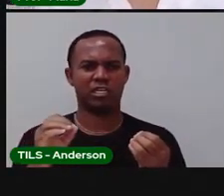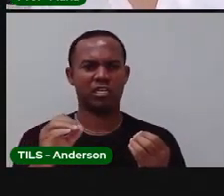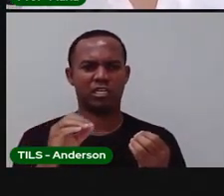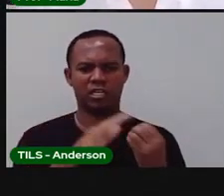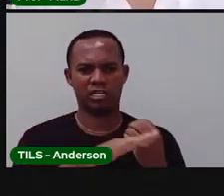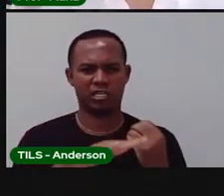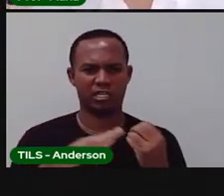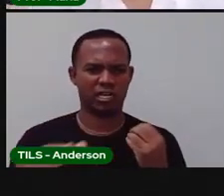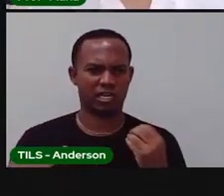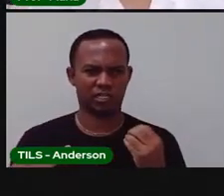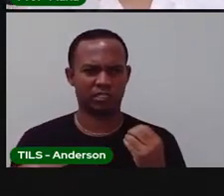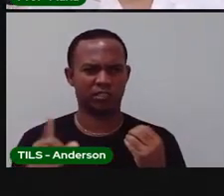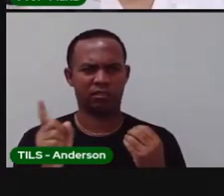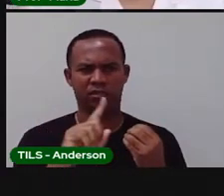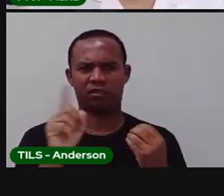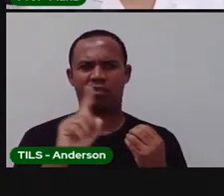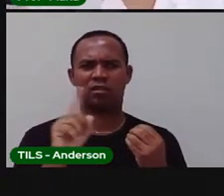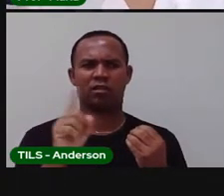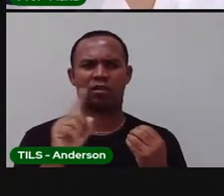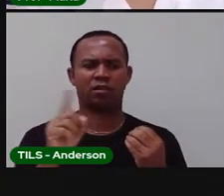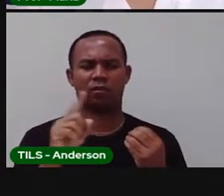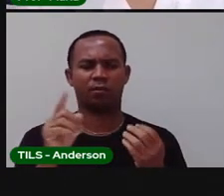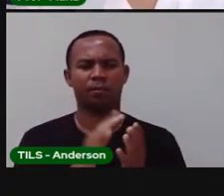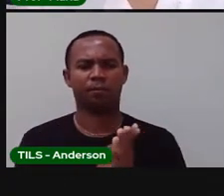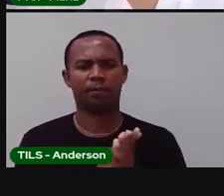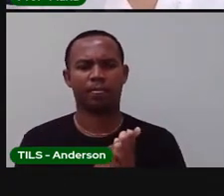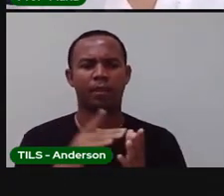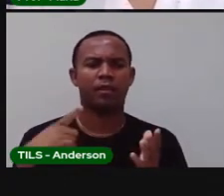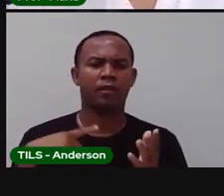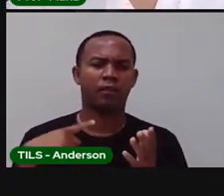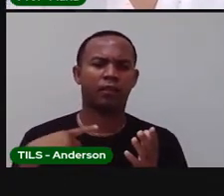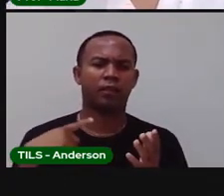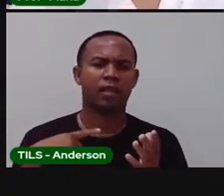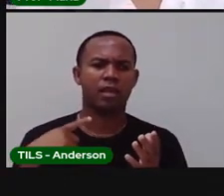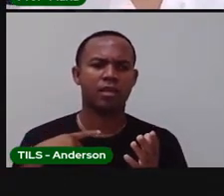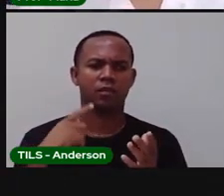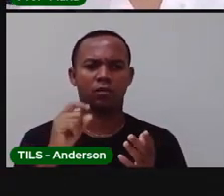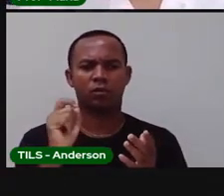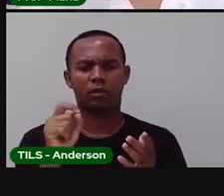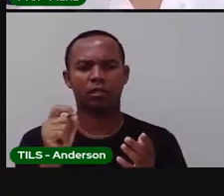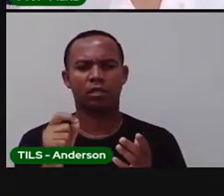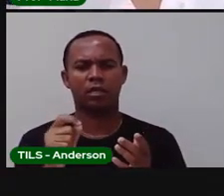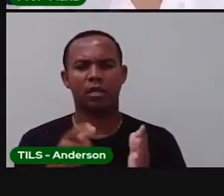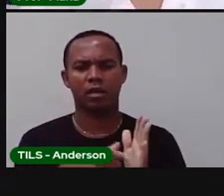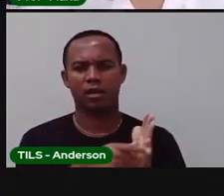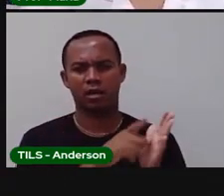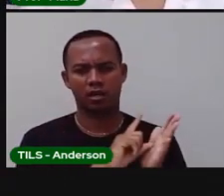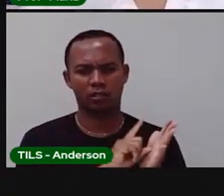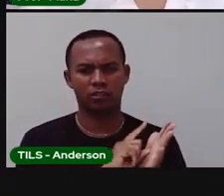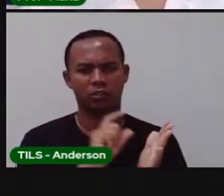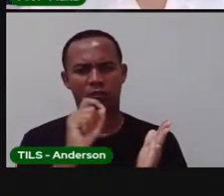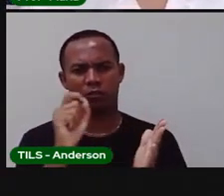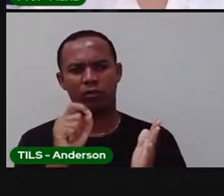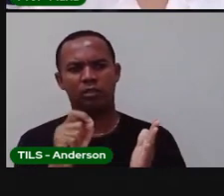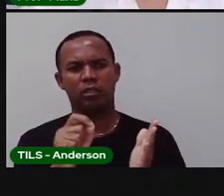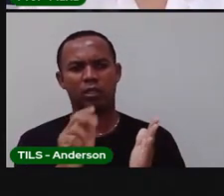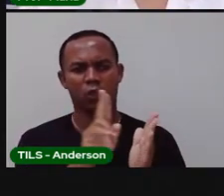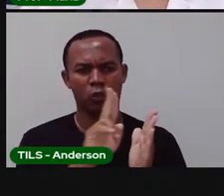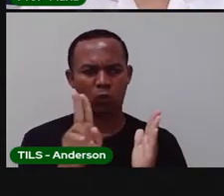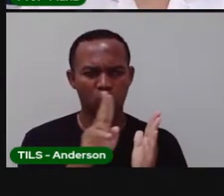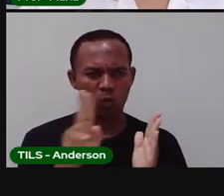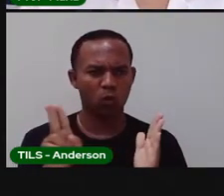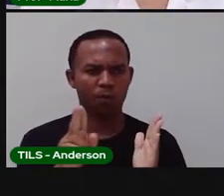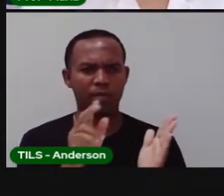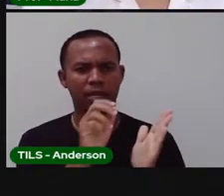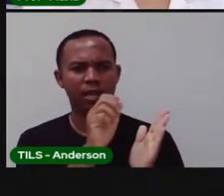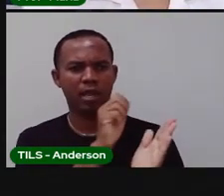Então, a prioridade, né? Existe uma prioridade pela chegada das matrículas, mas, assim, se acredita